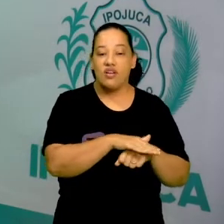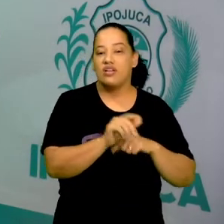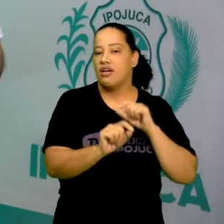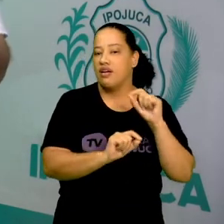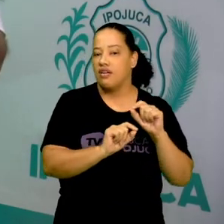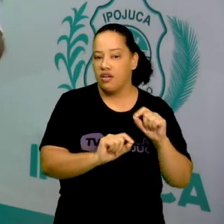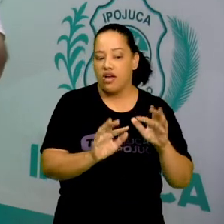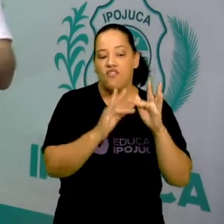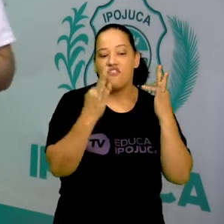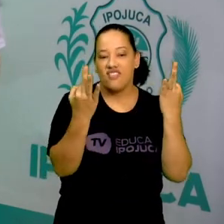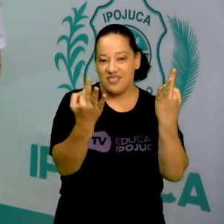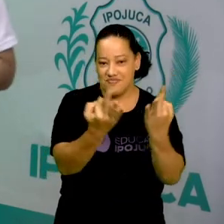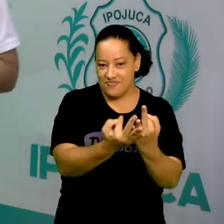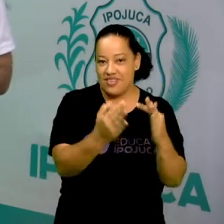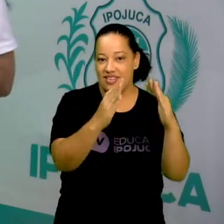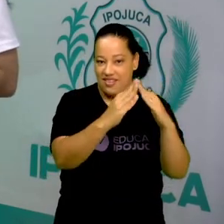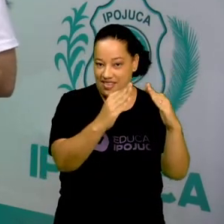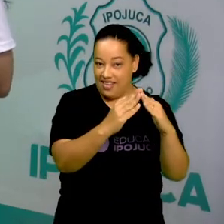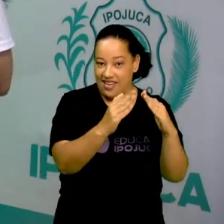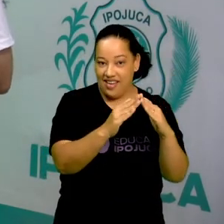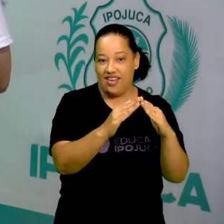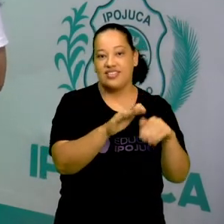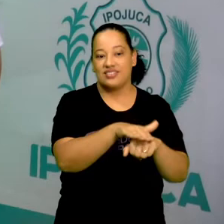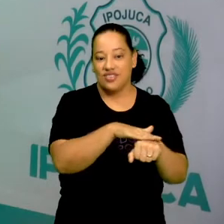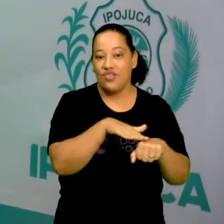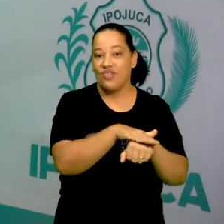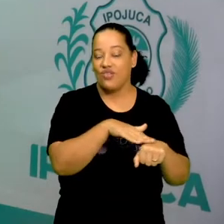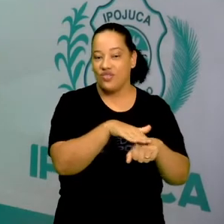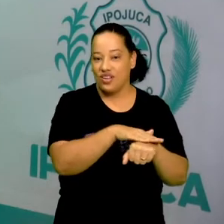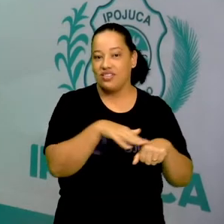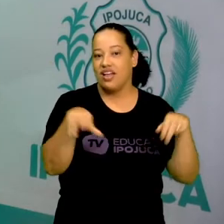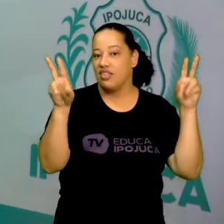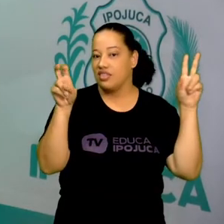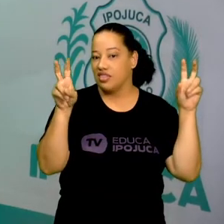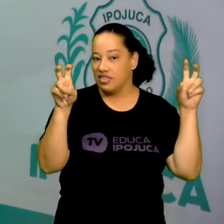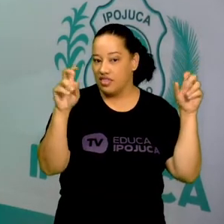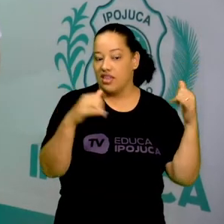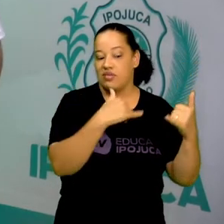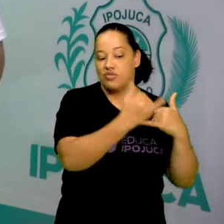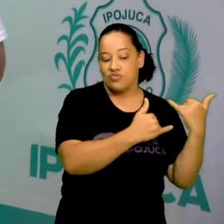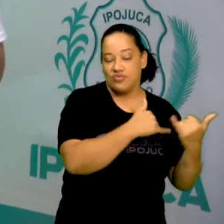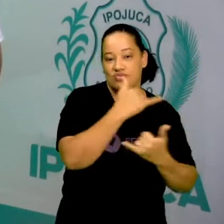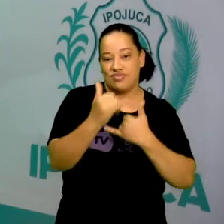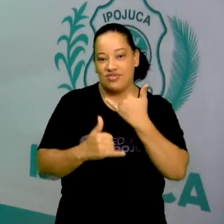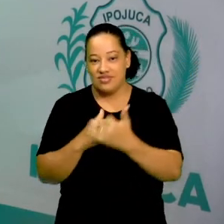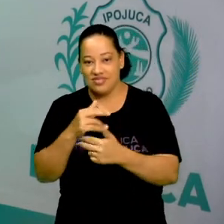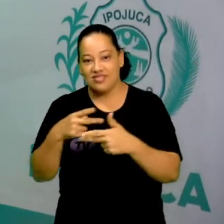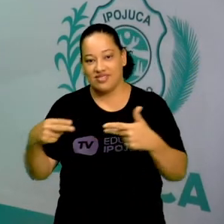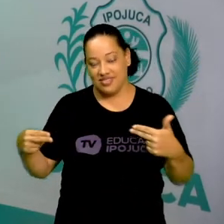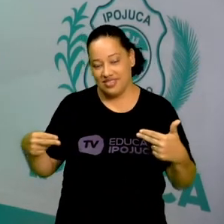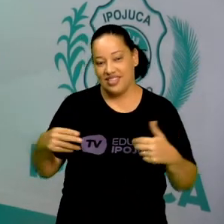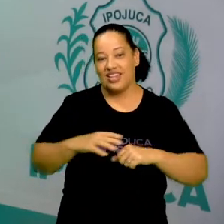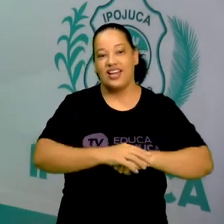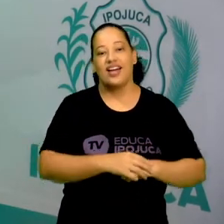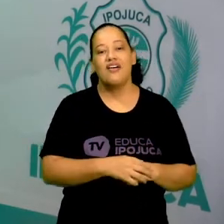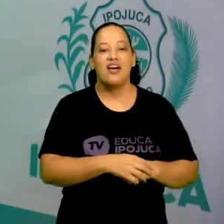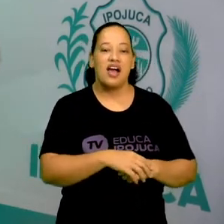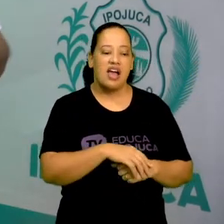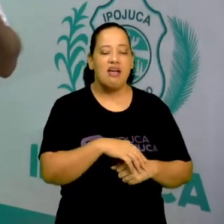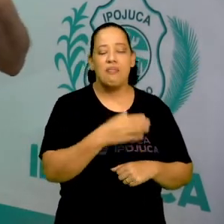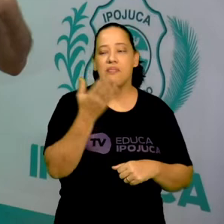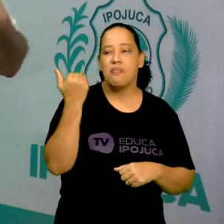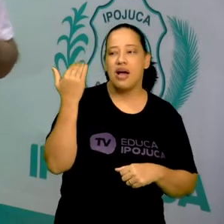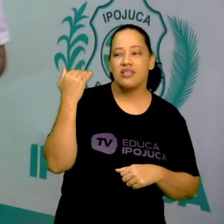familiares aí na casa de vocês sobre os jogos e as brincadeiras e como eles